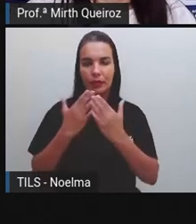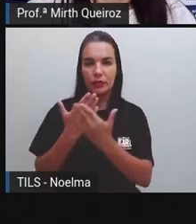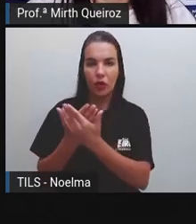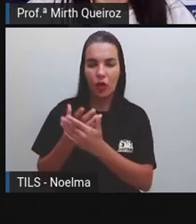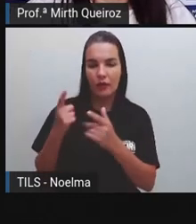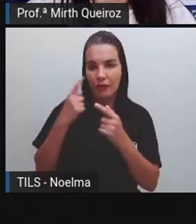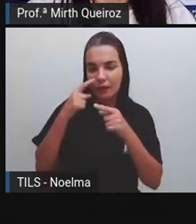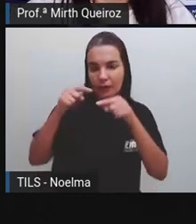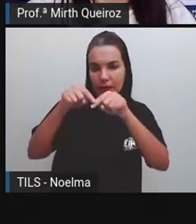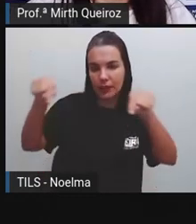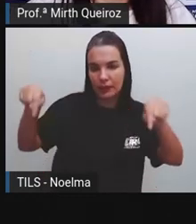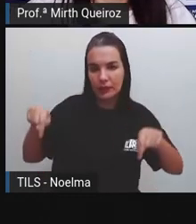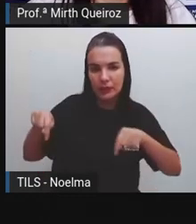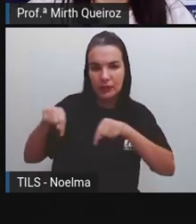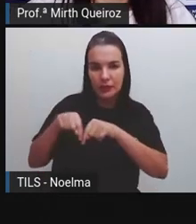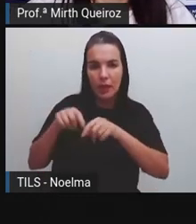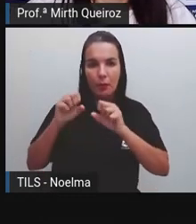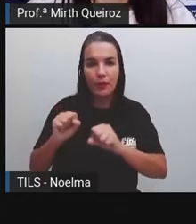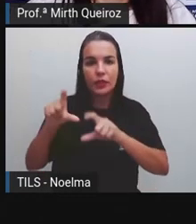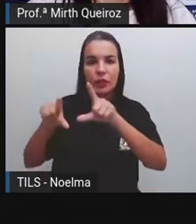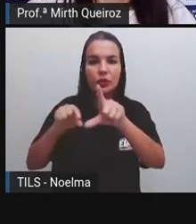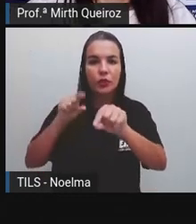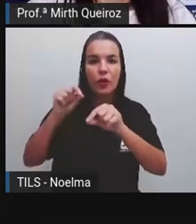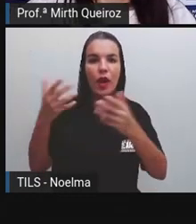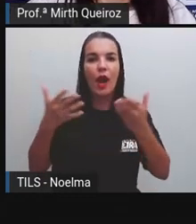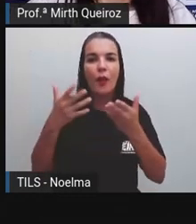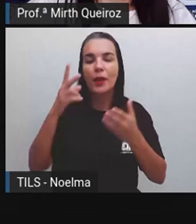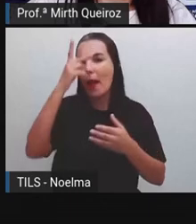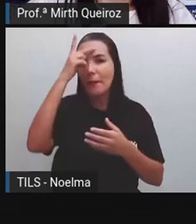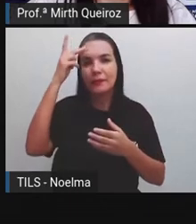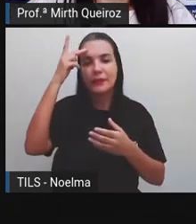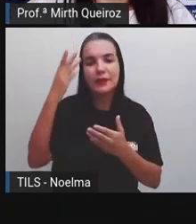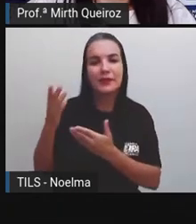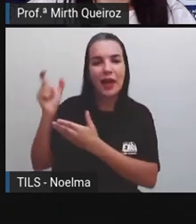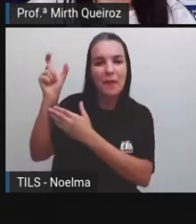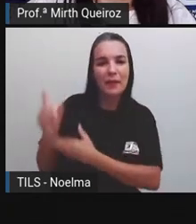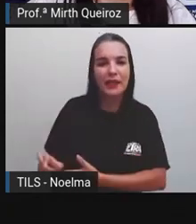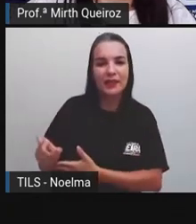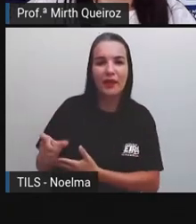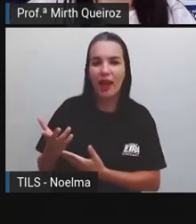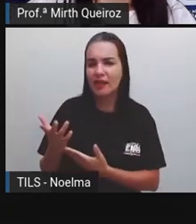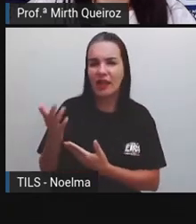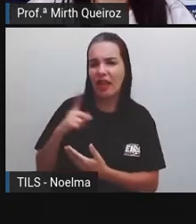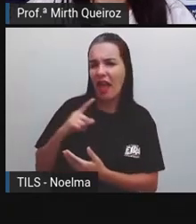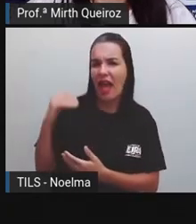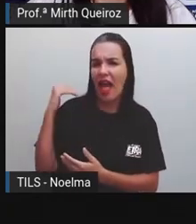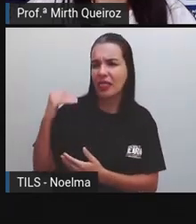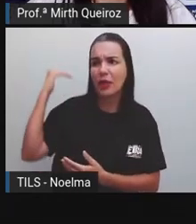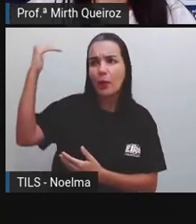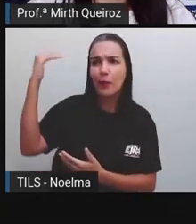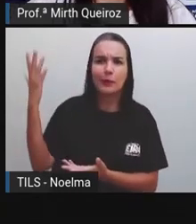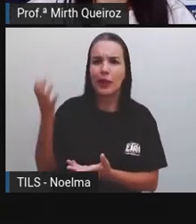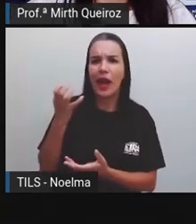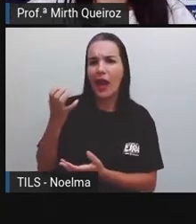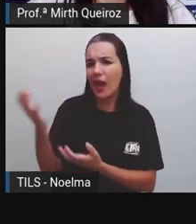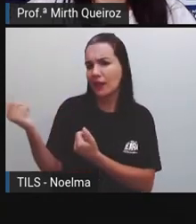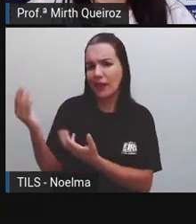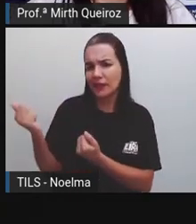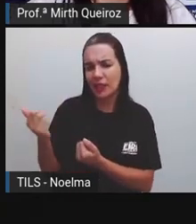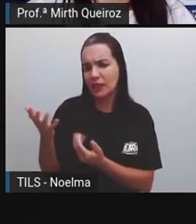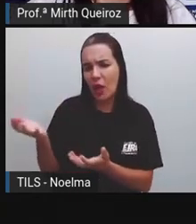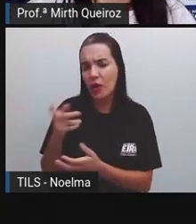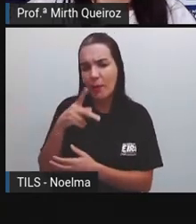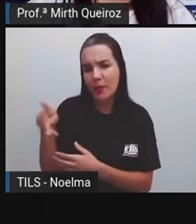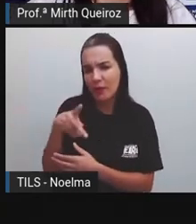aula. Eu posso escolher um personagem. Aí, eu quero um personagem adulto, adolescente. Eu quero o professor. Vamos